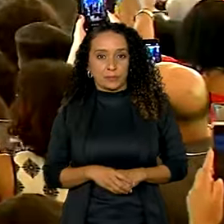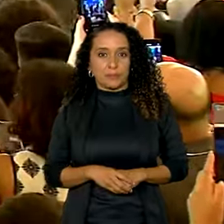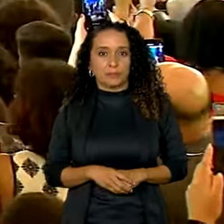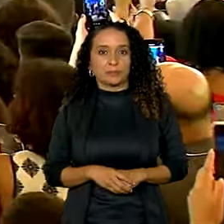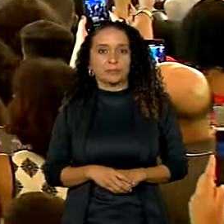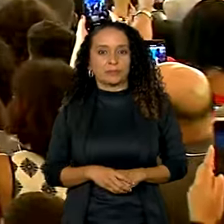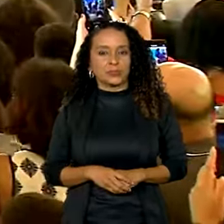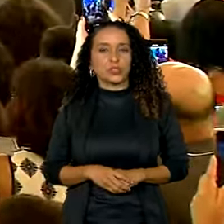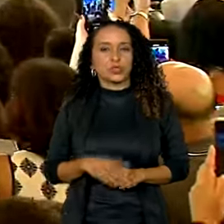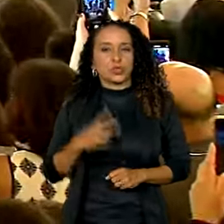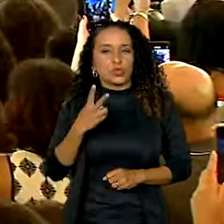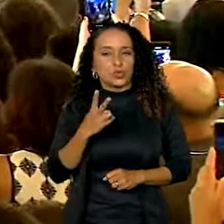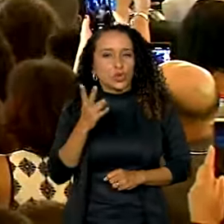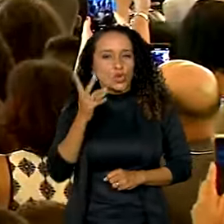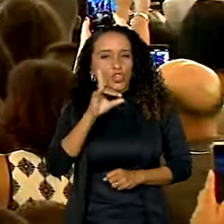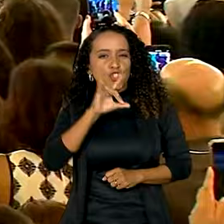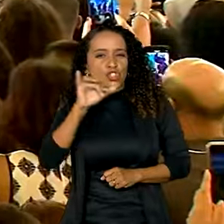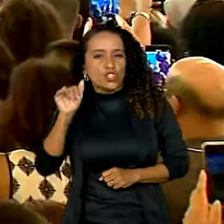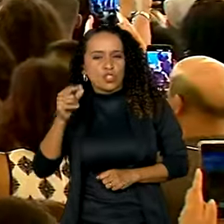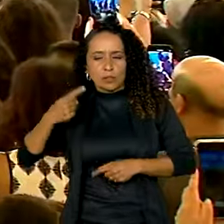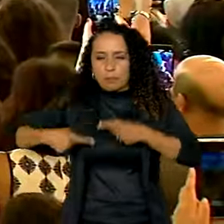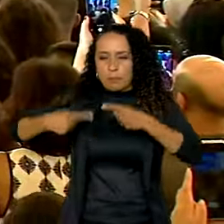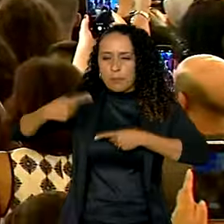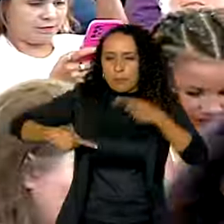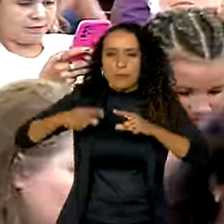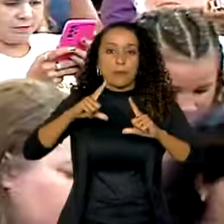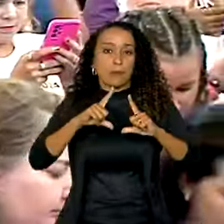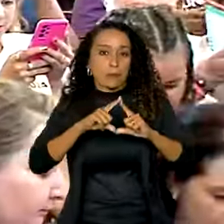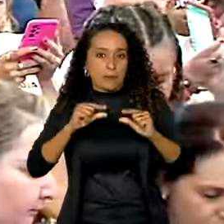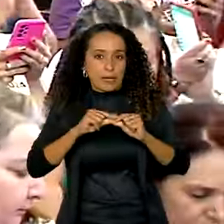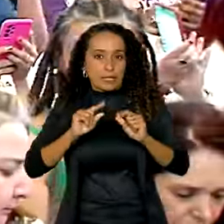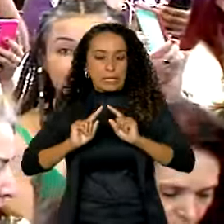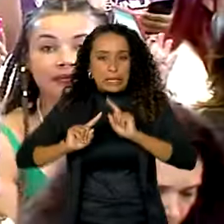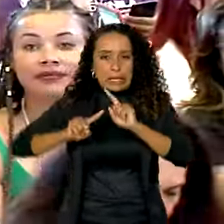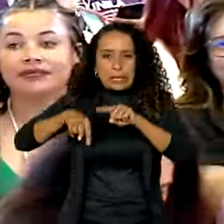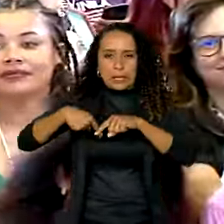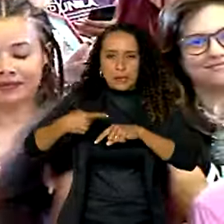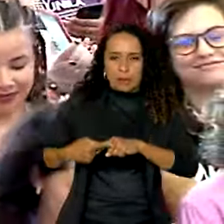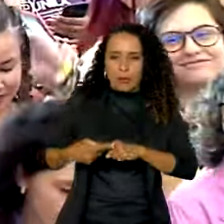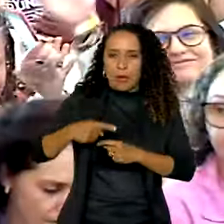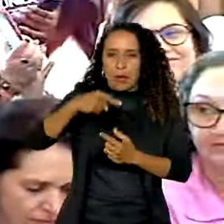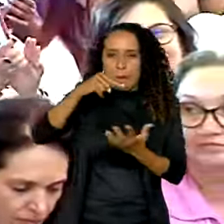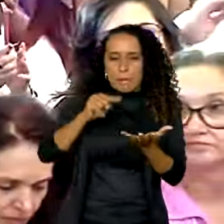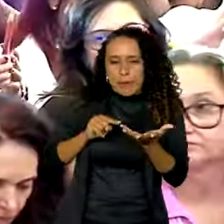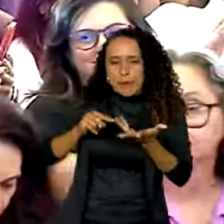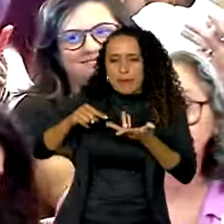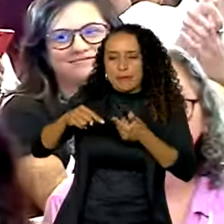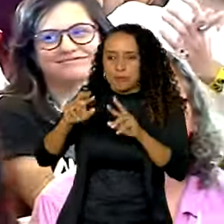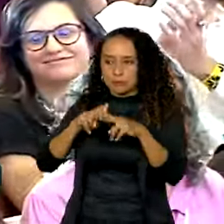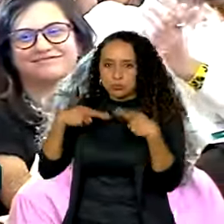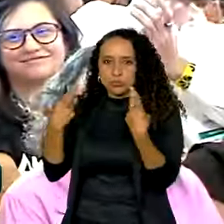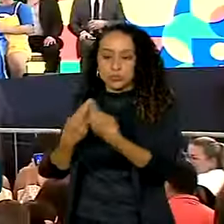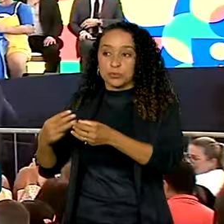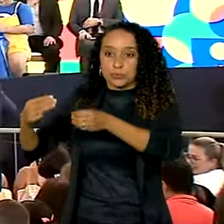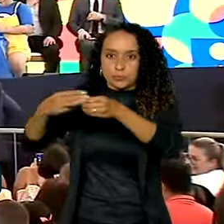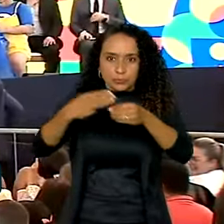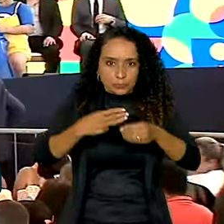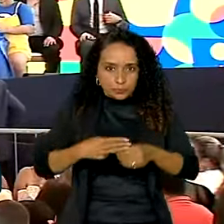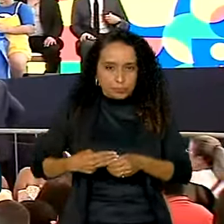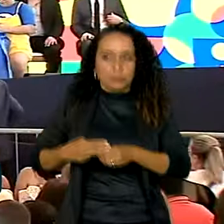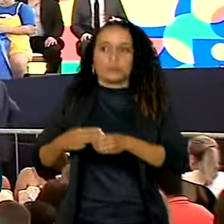Foram dois dias de discussões em Brasília depois de uma série de conferências municipais,